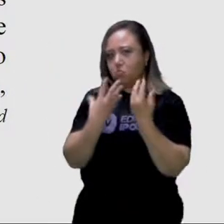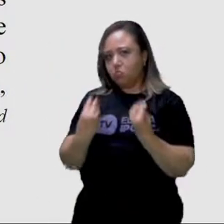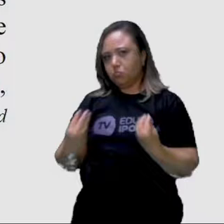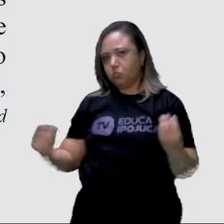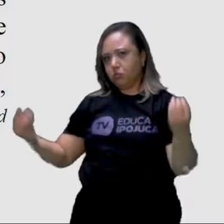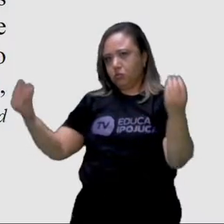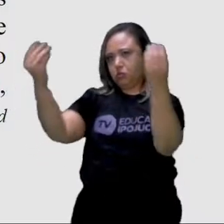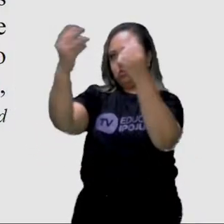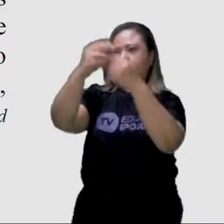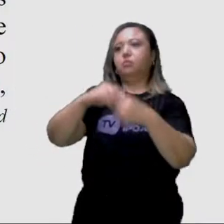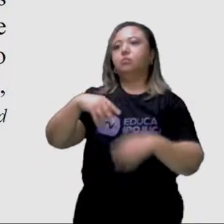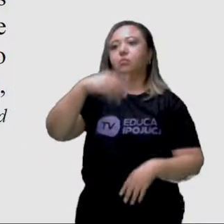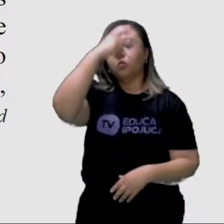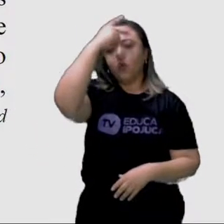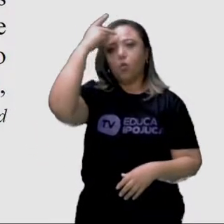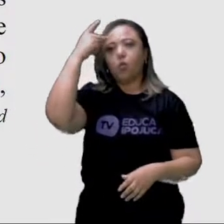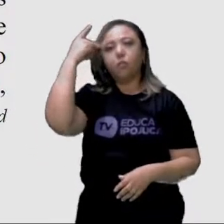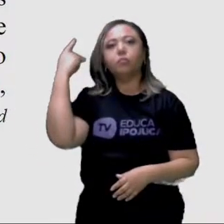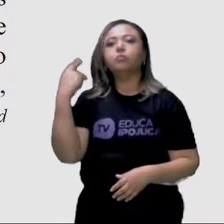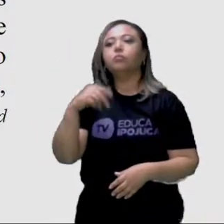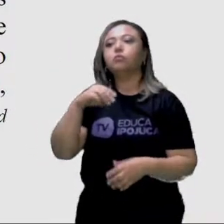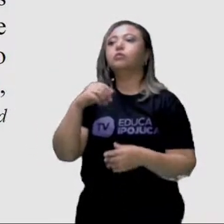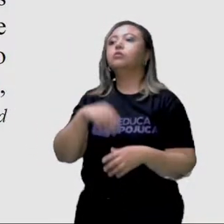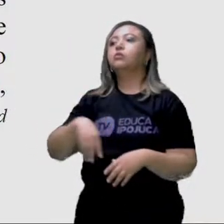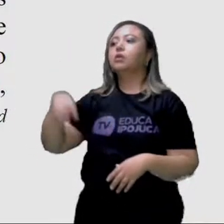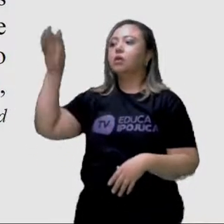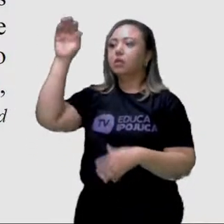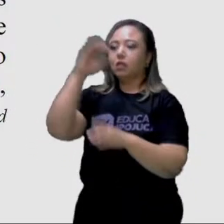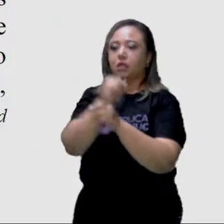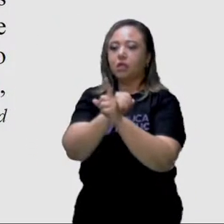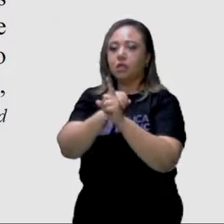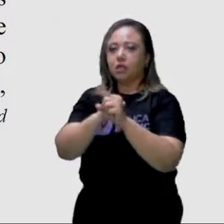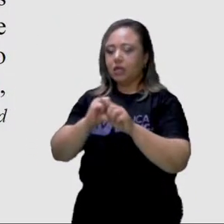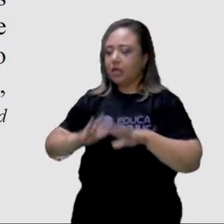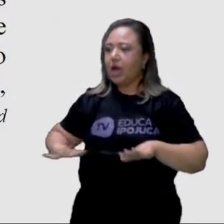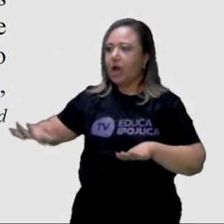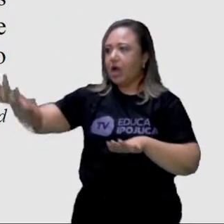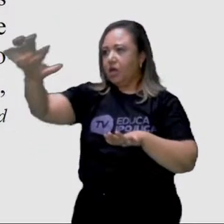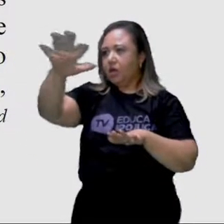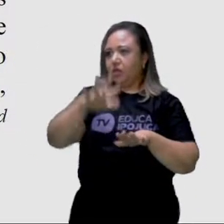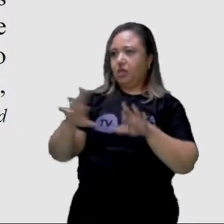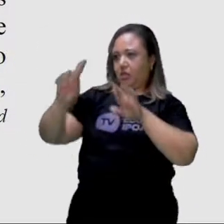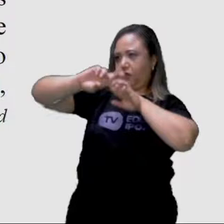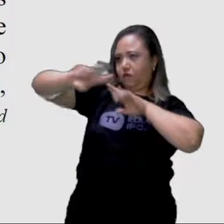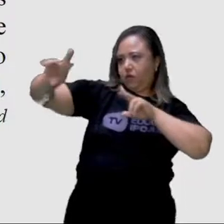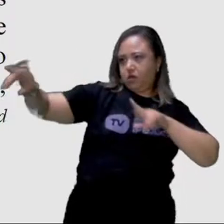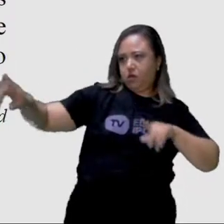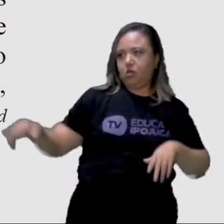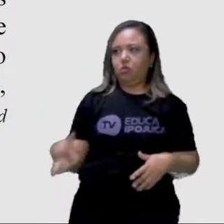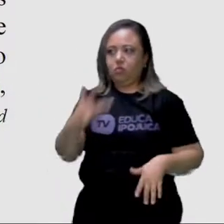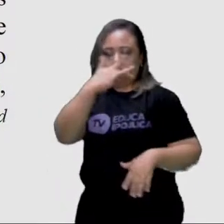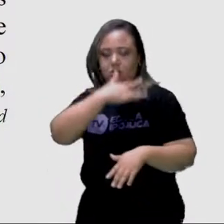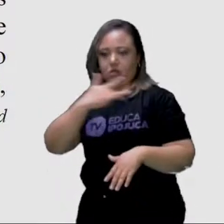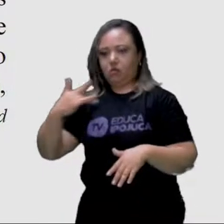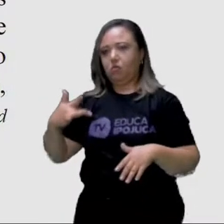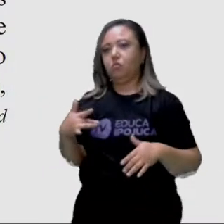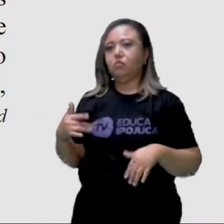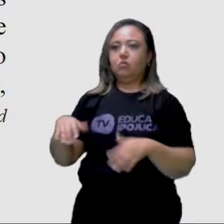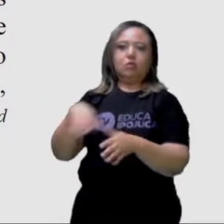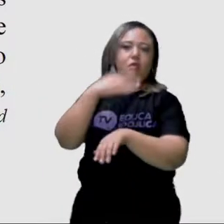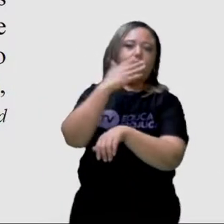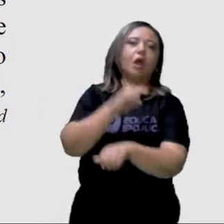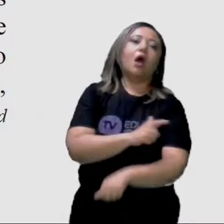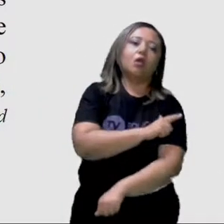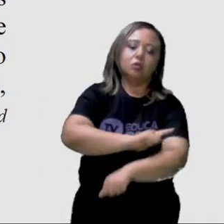engenharia, arquitetura, educação e, claro, a educação física. Como ela tinha